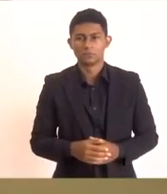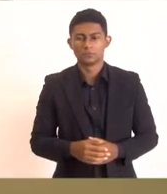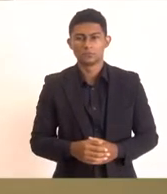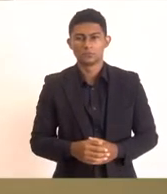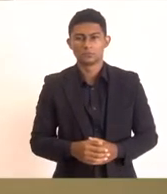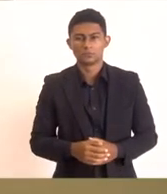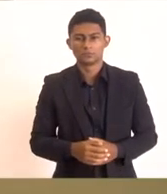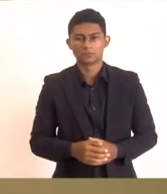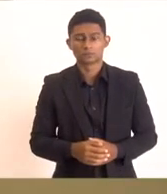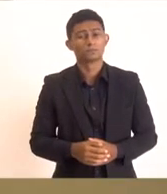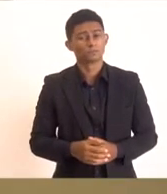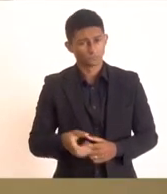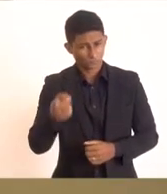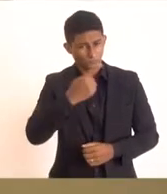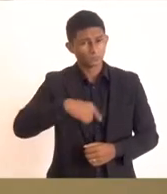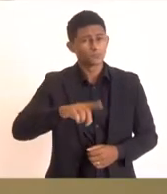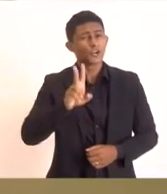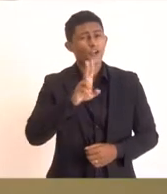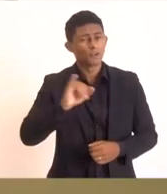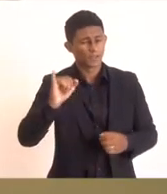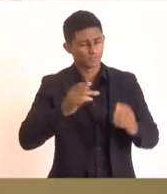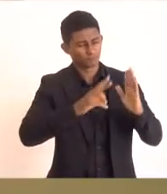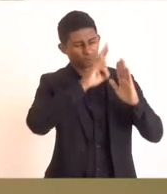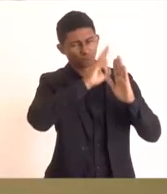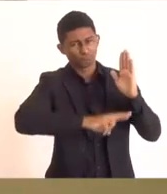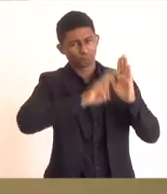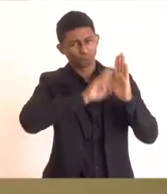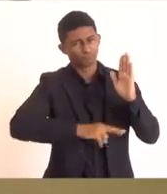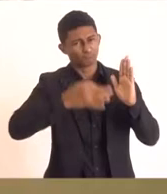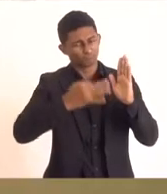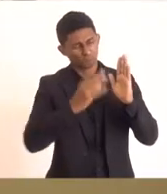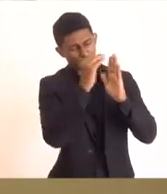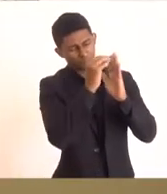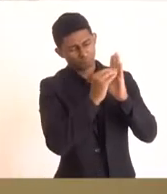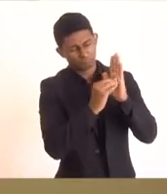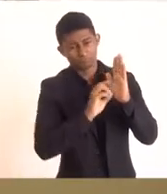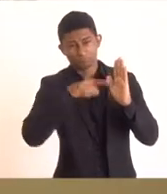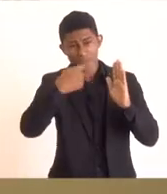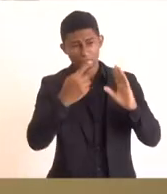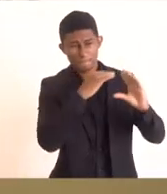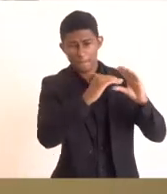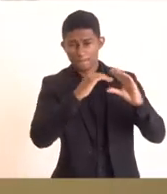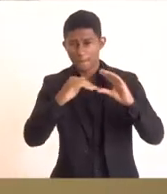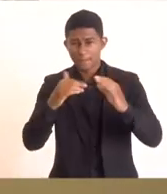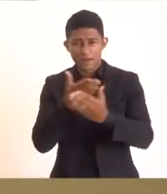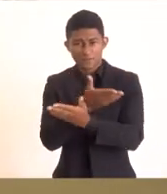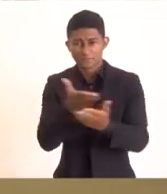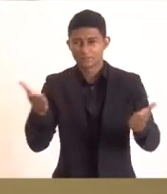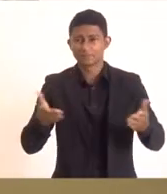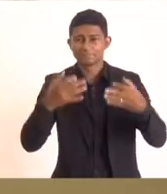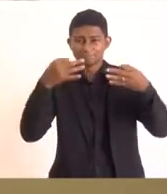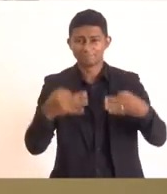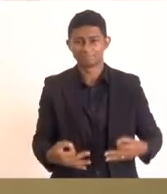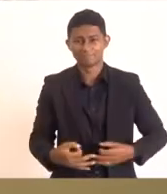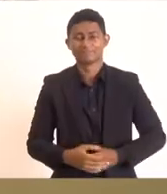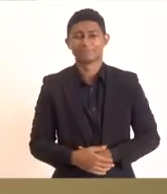Vamos produzir um relatório e vamos encaminhar todos os presentes, os participantes.